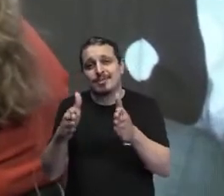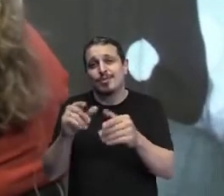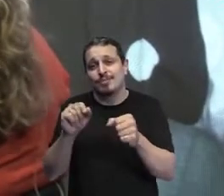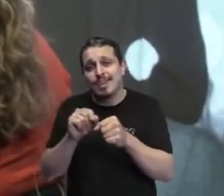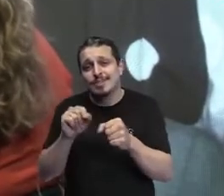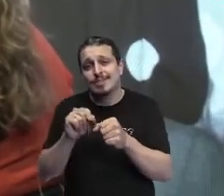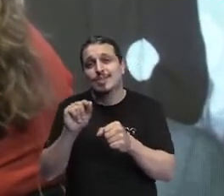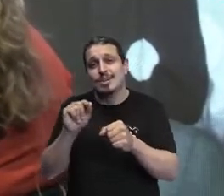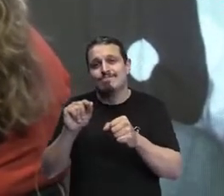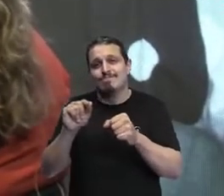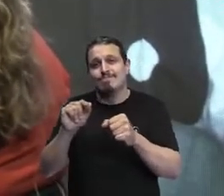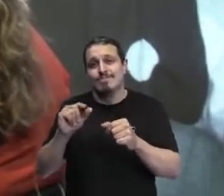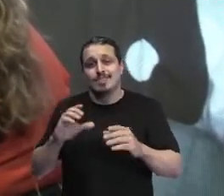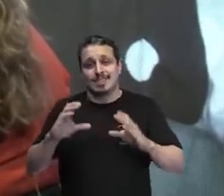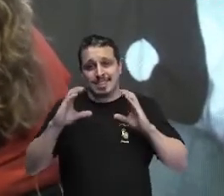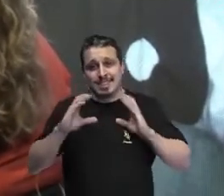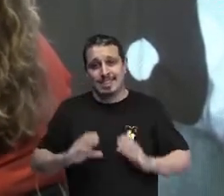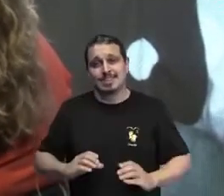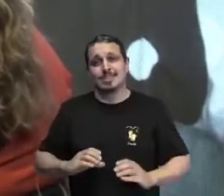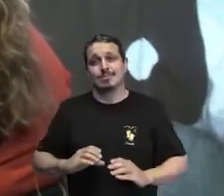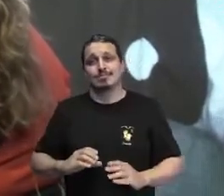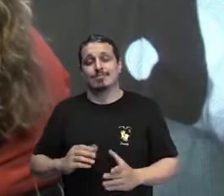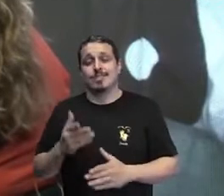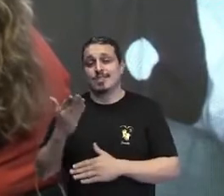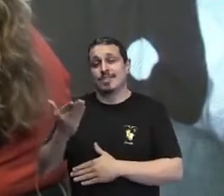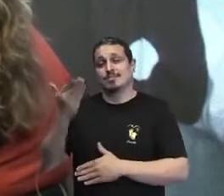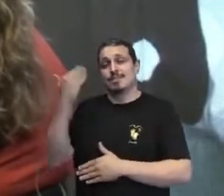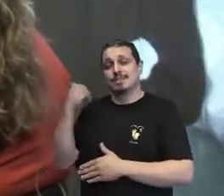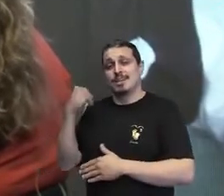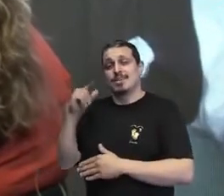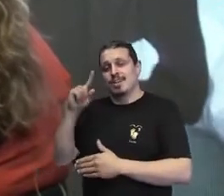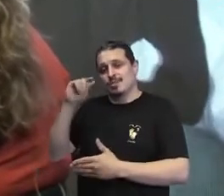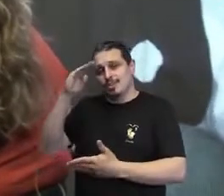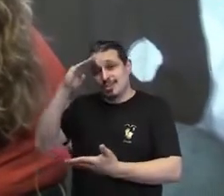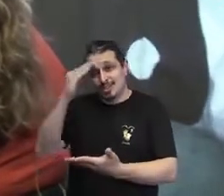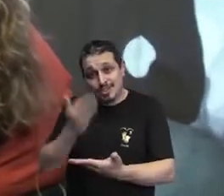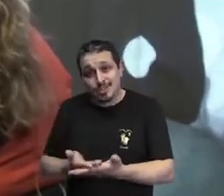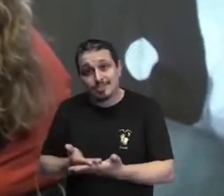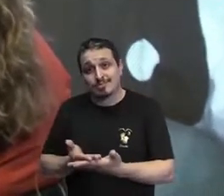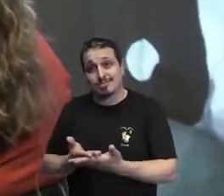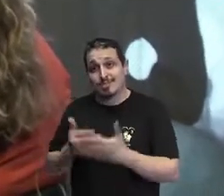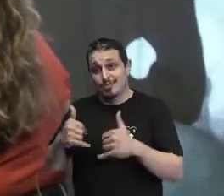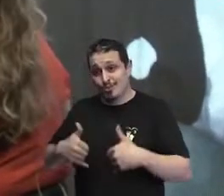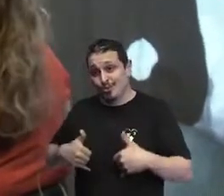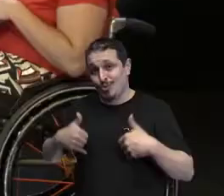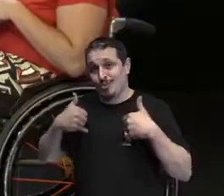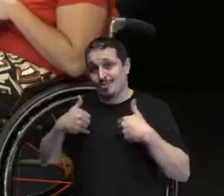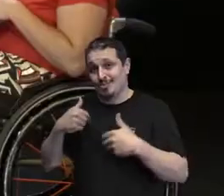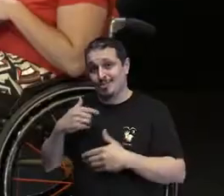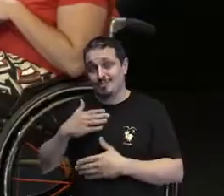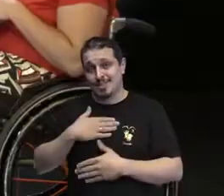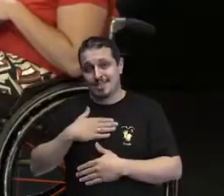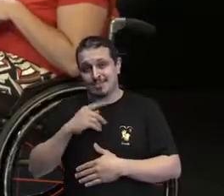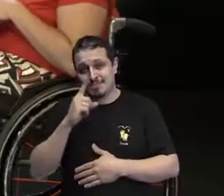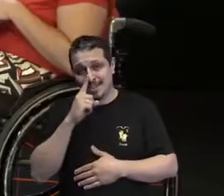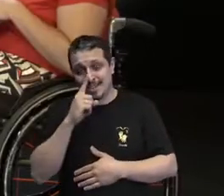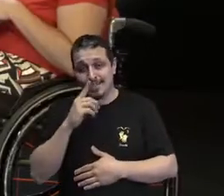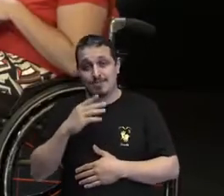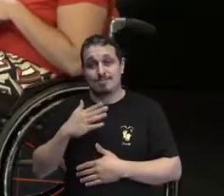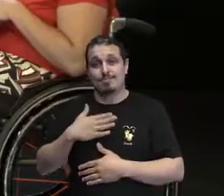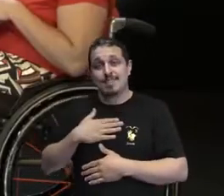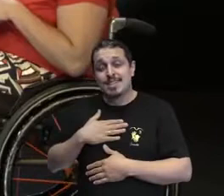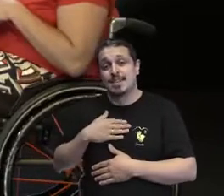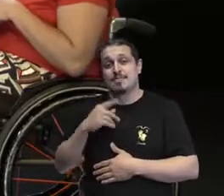nossa índole vem de casa, né? E eu tenho muita honra de chamar a minha mãe de minha aliada. Muito obrigado,